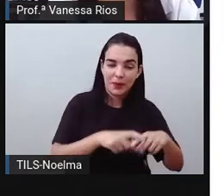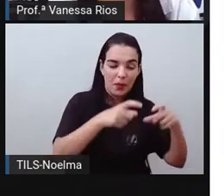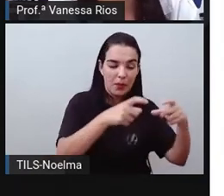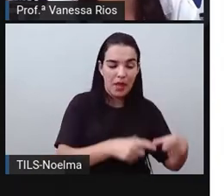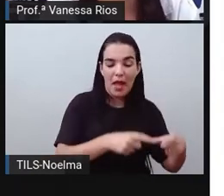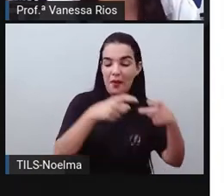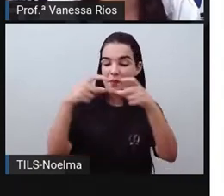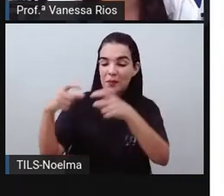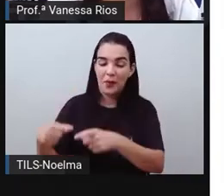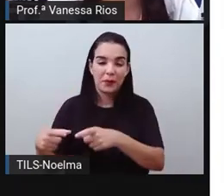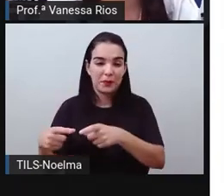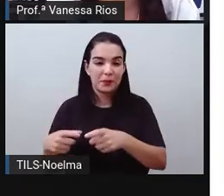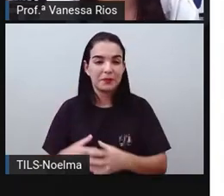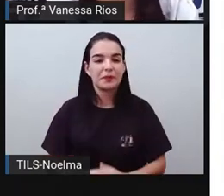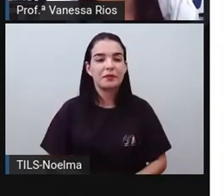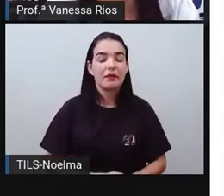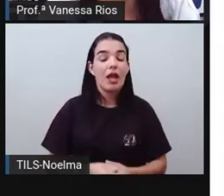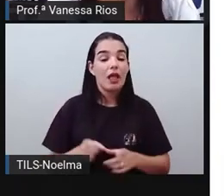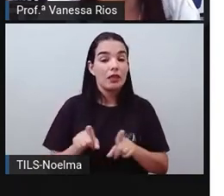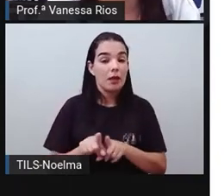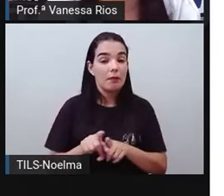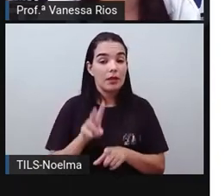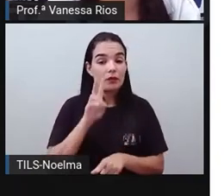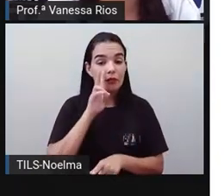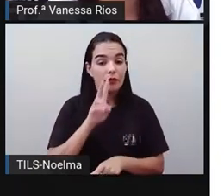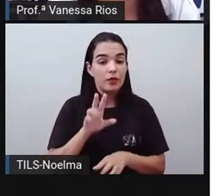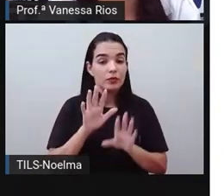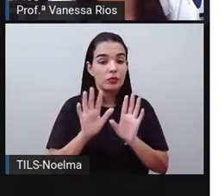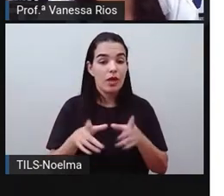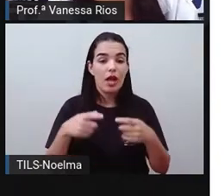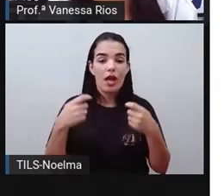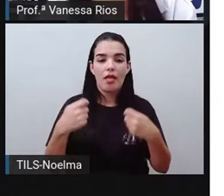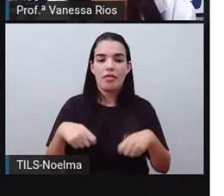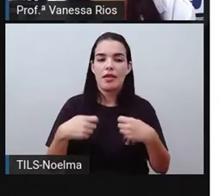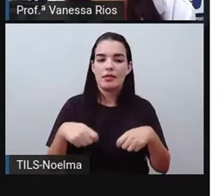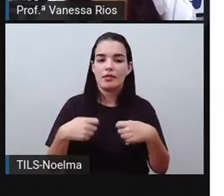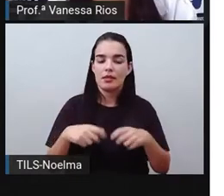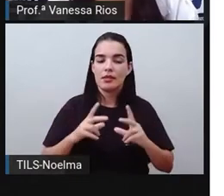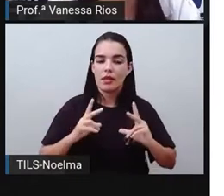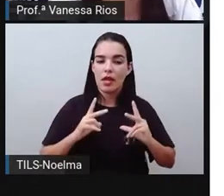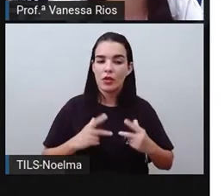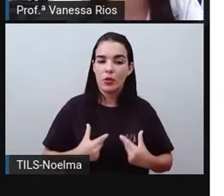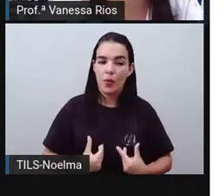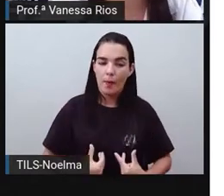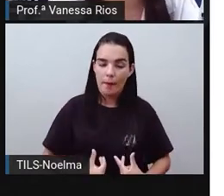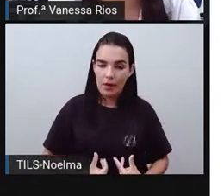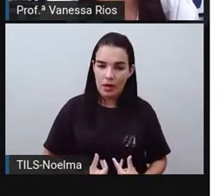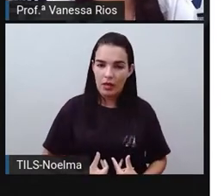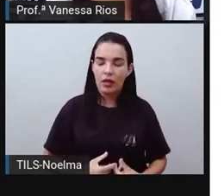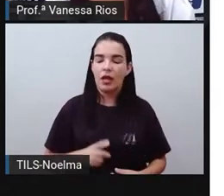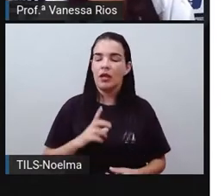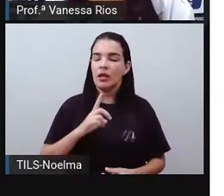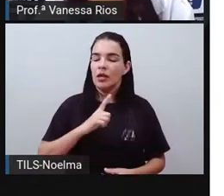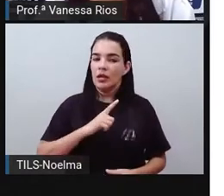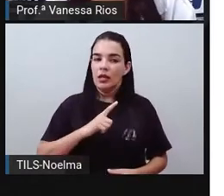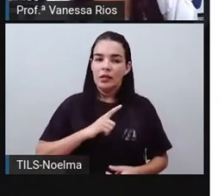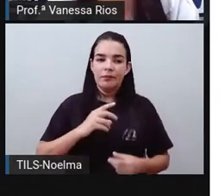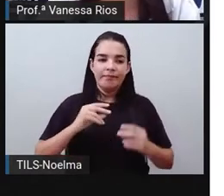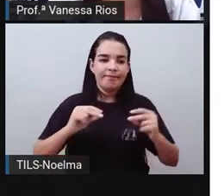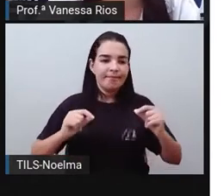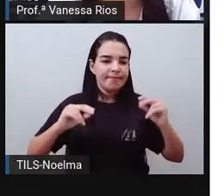transportes, como necessidade humana, existe aí há muitos anos, diante da necessidade de se